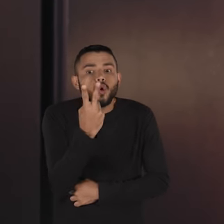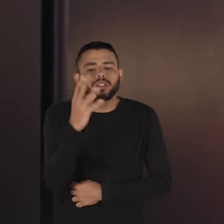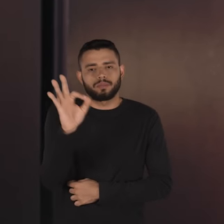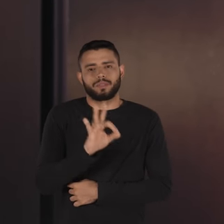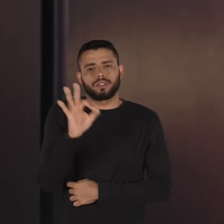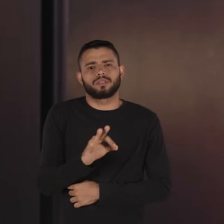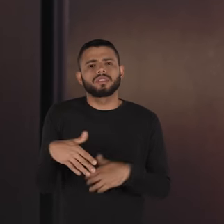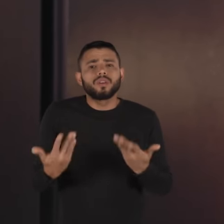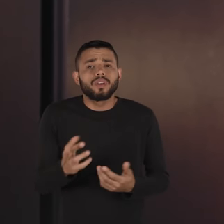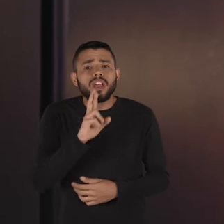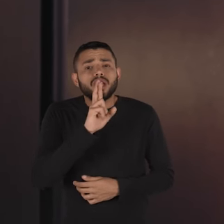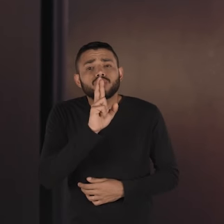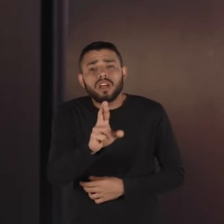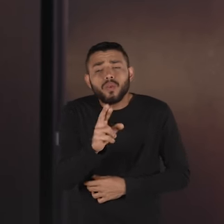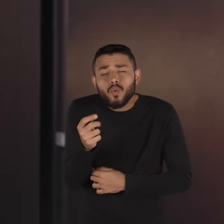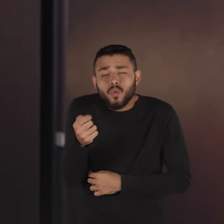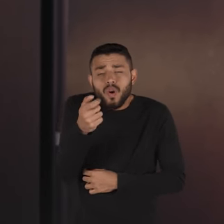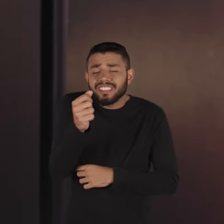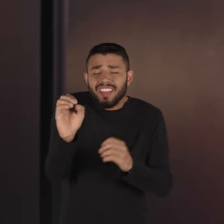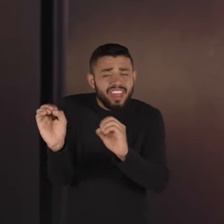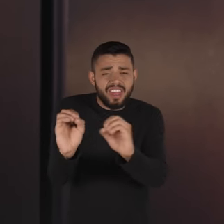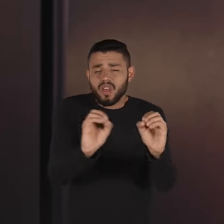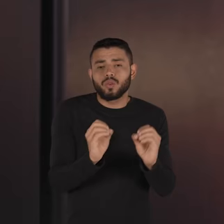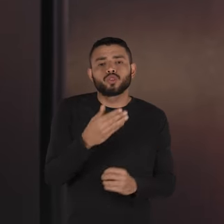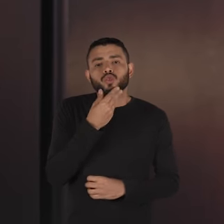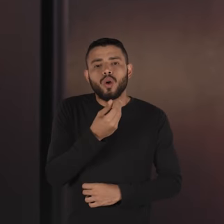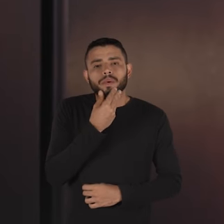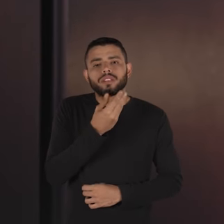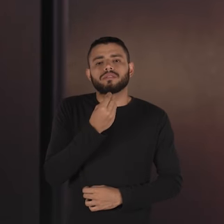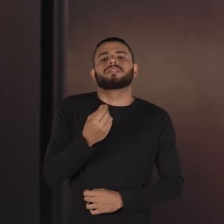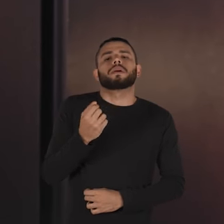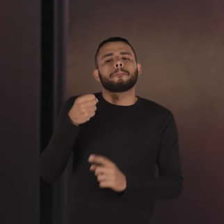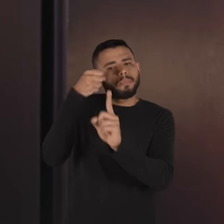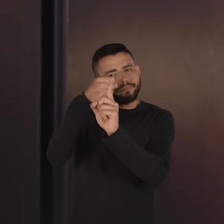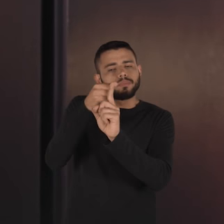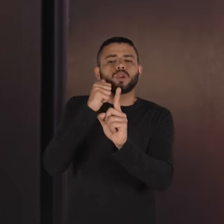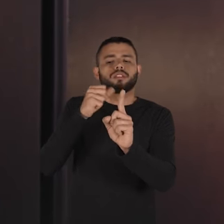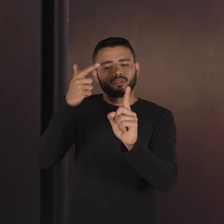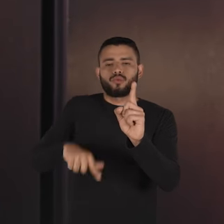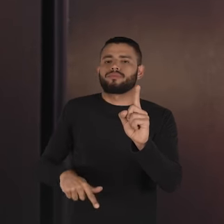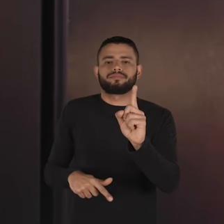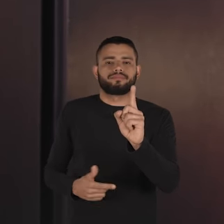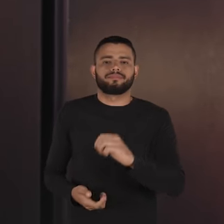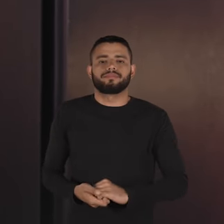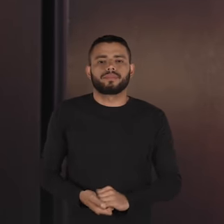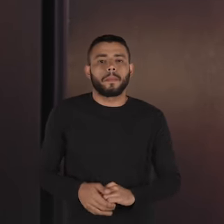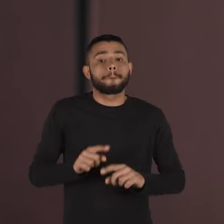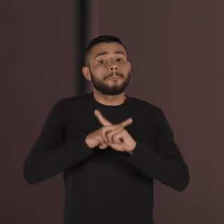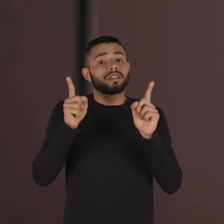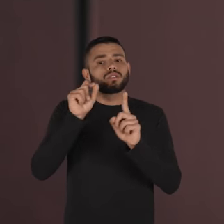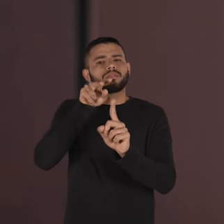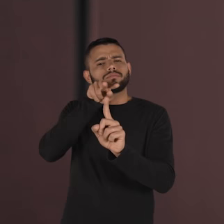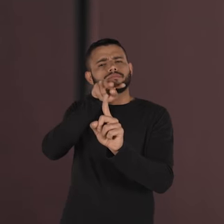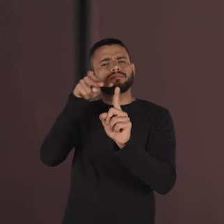2% então é um resultado quase nenhum desses homens voltou a cometer atos de violência contra a